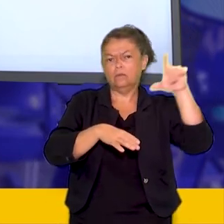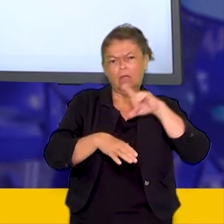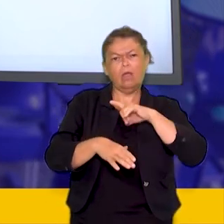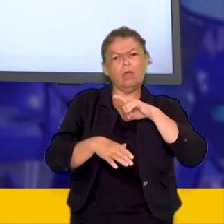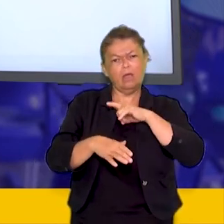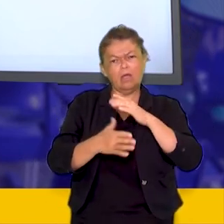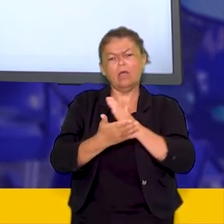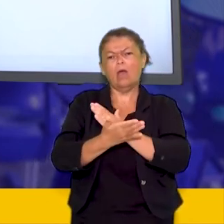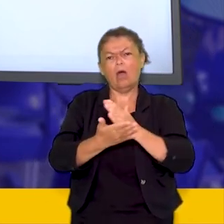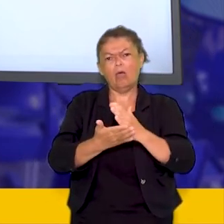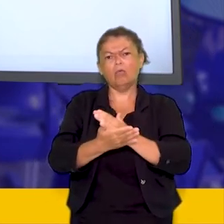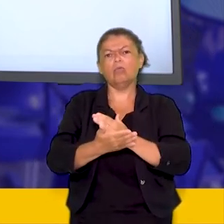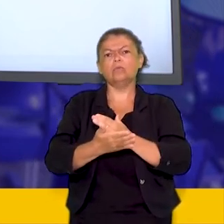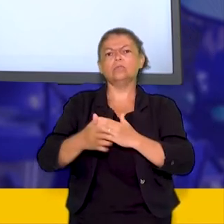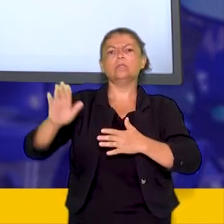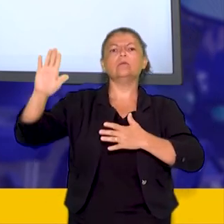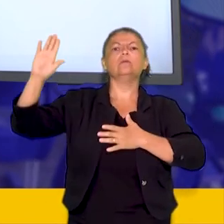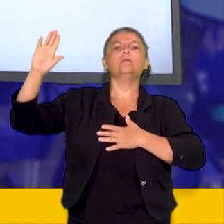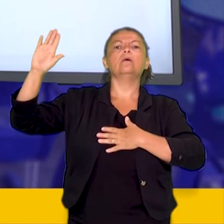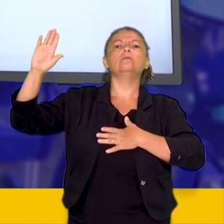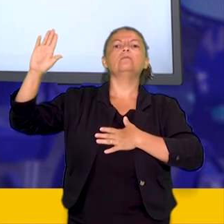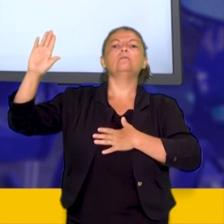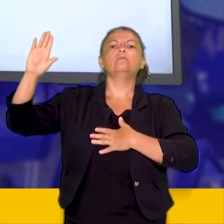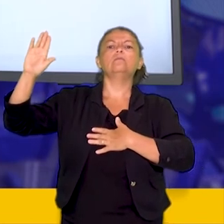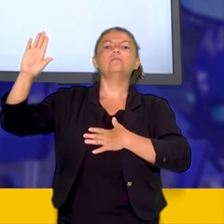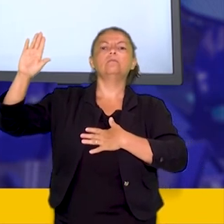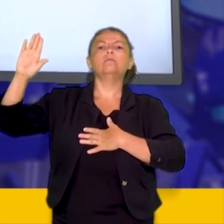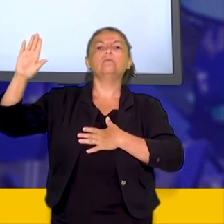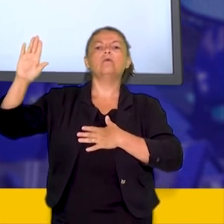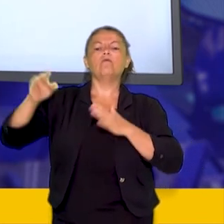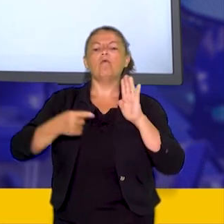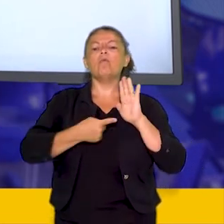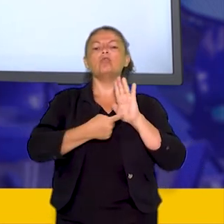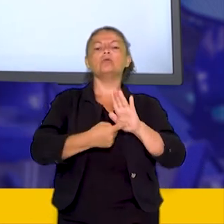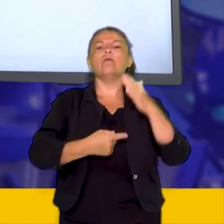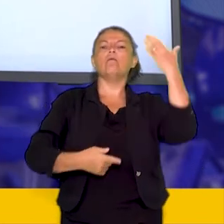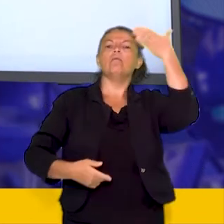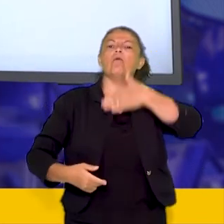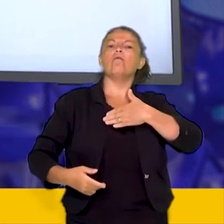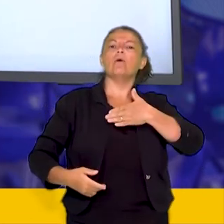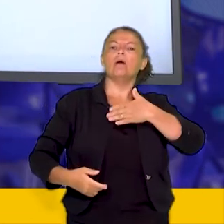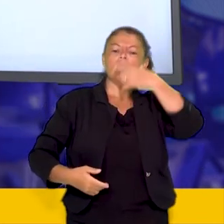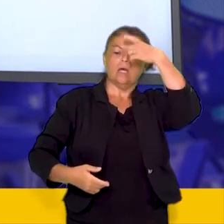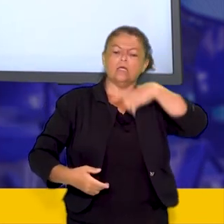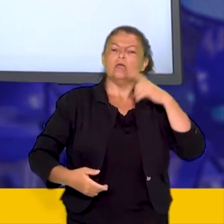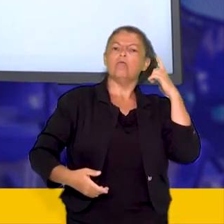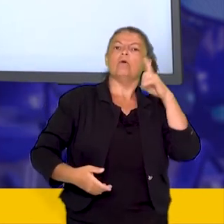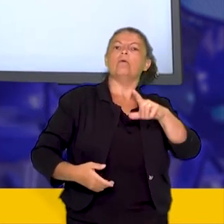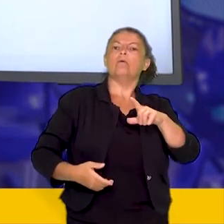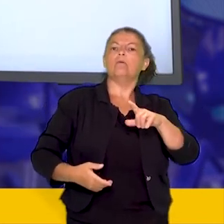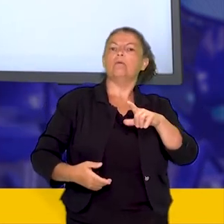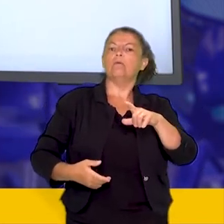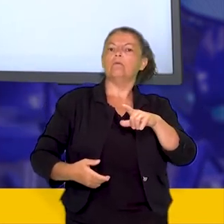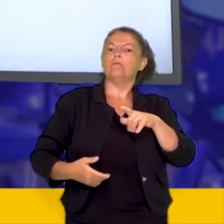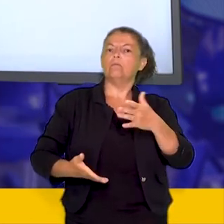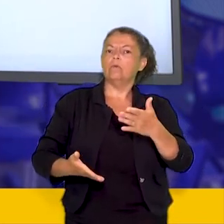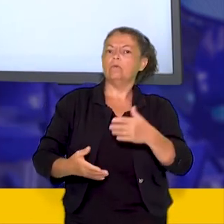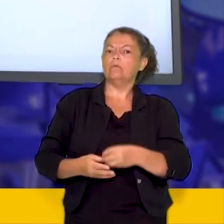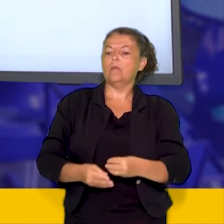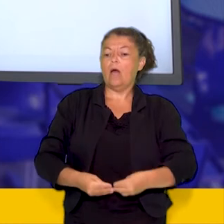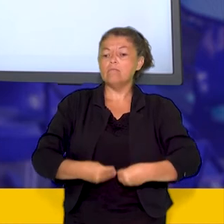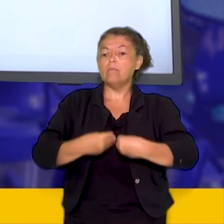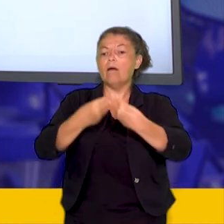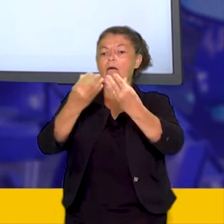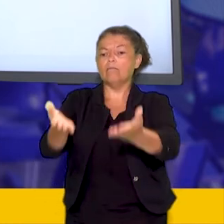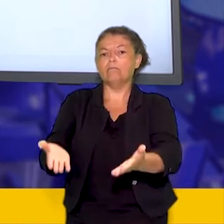o poder nas mãos de uma elite política local entrega de cestas básicas distribuição